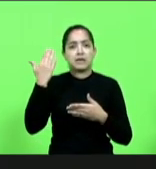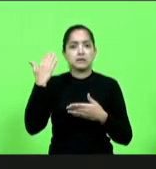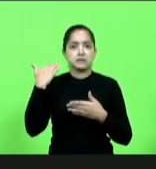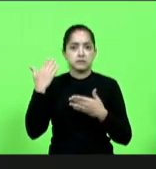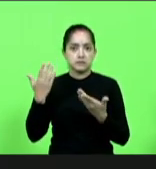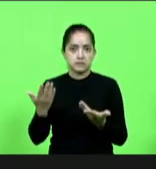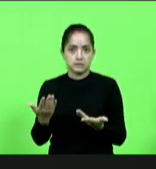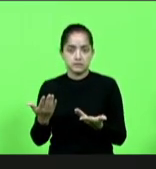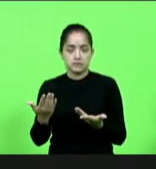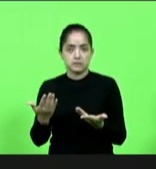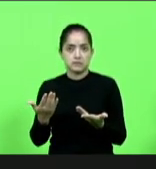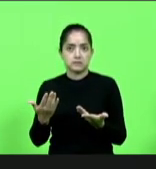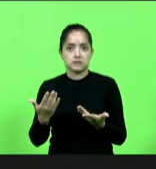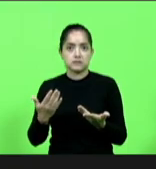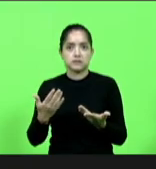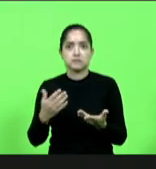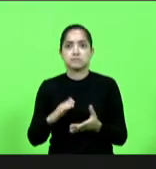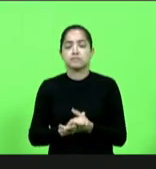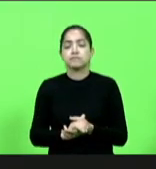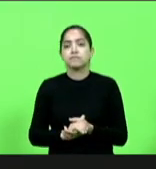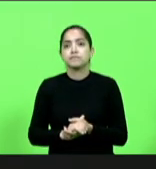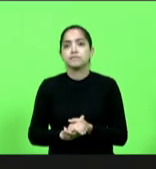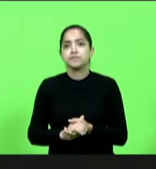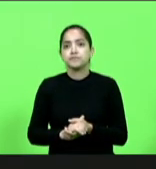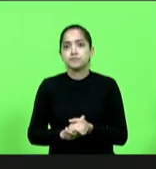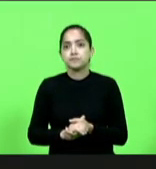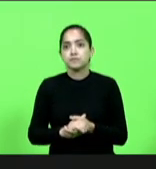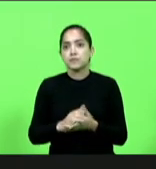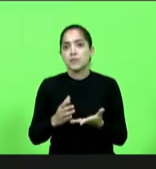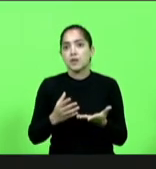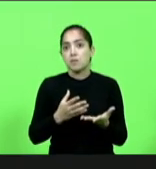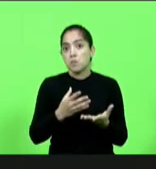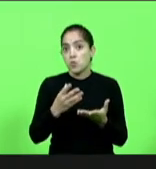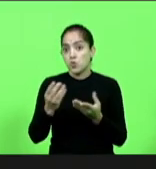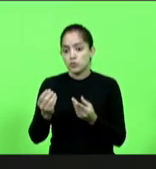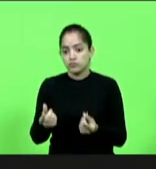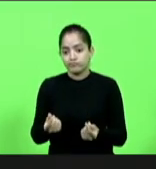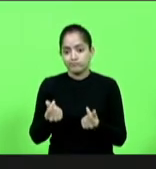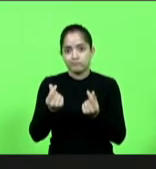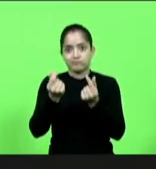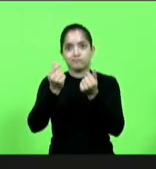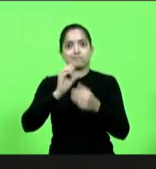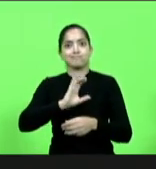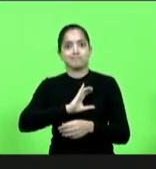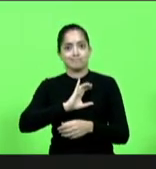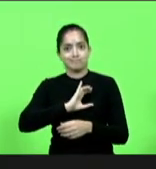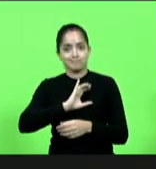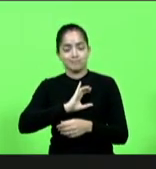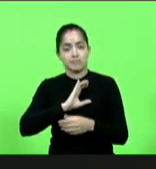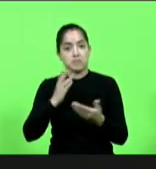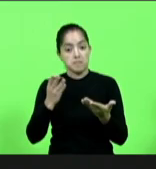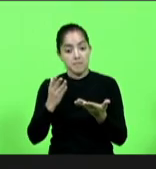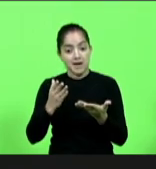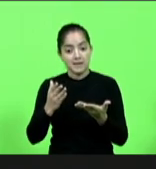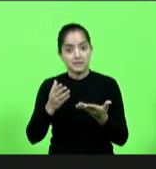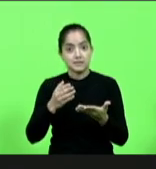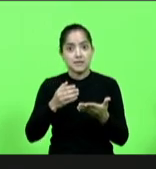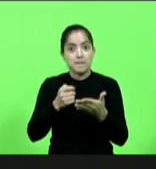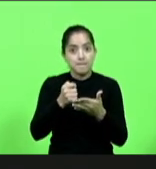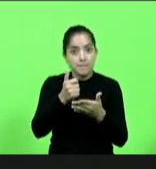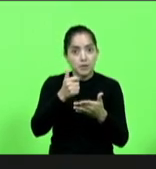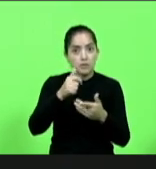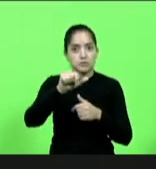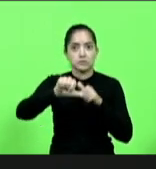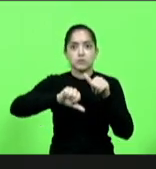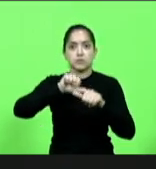uma verdadeira fábrica de dinheiro muitos enriqueceram mas nós estamos diante da mudança e essa mudança ela está